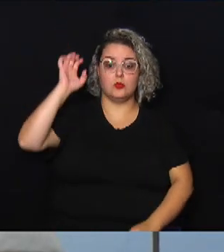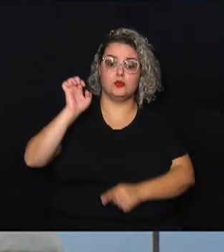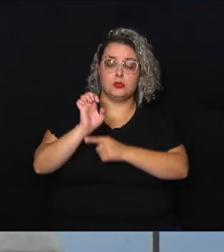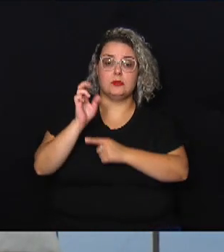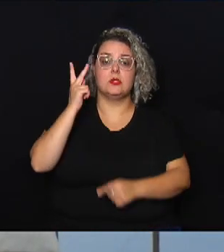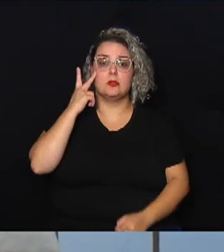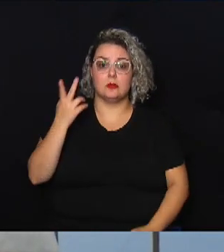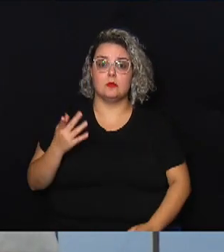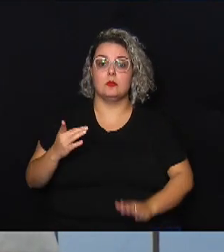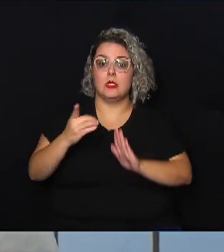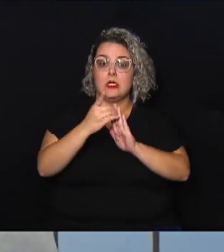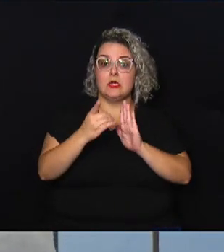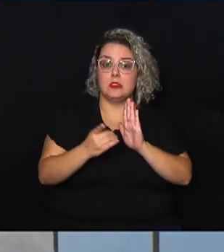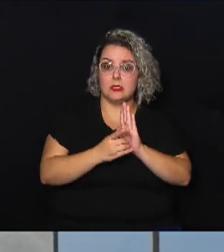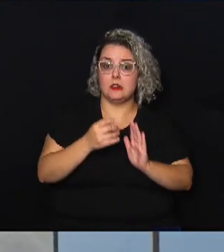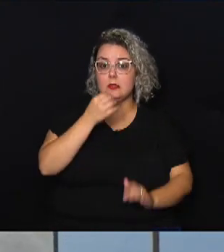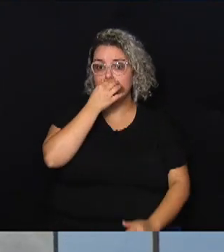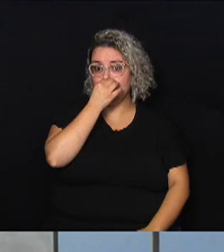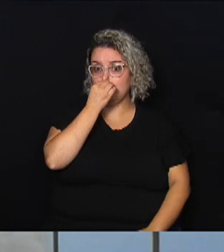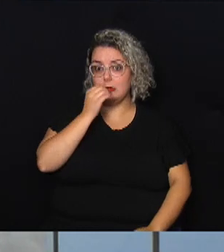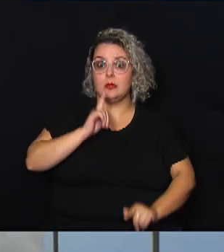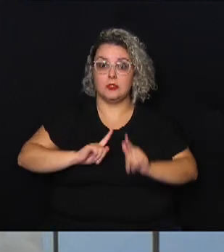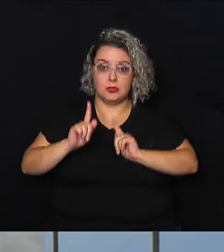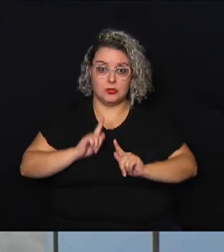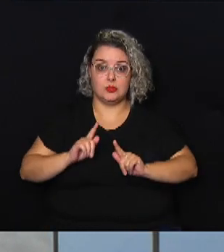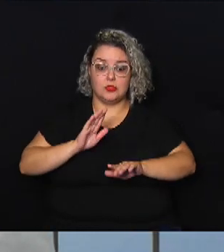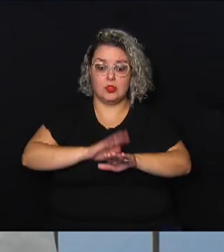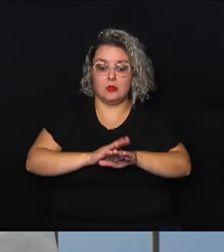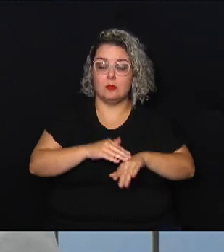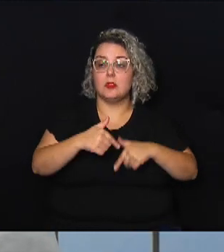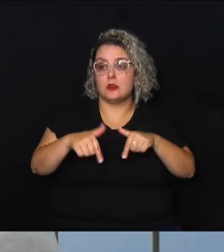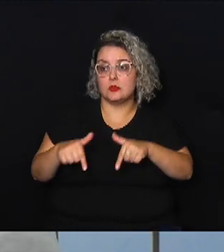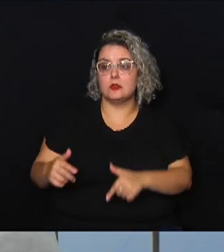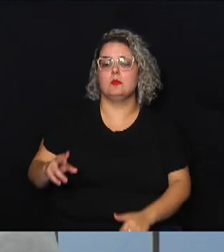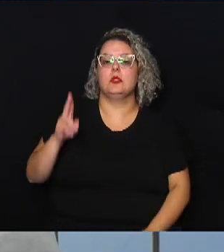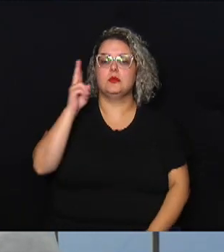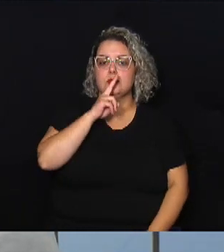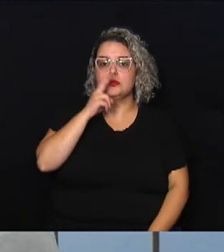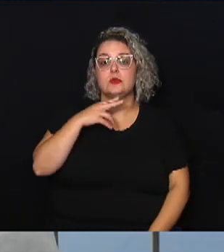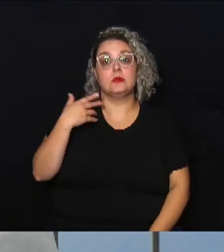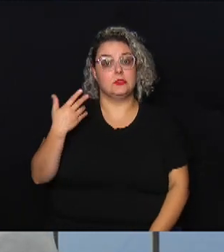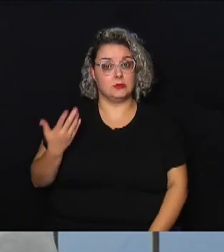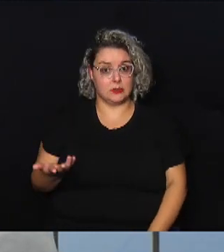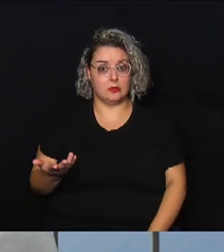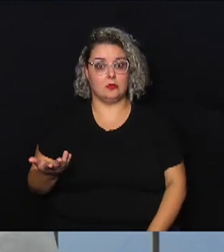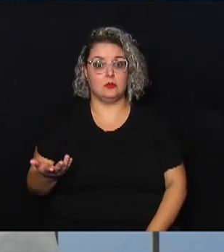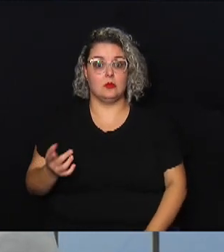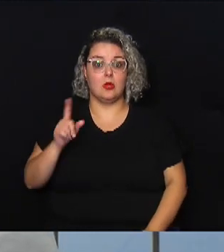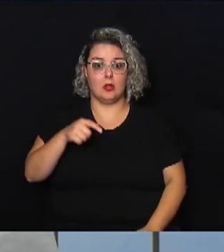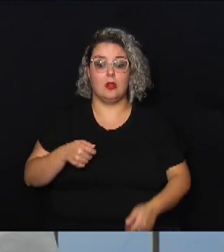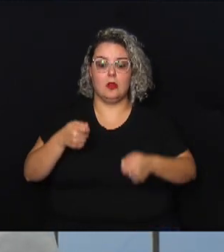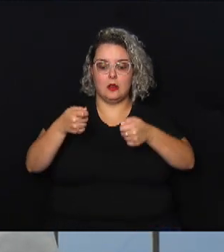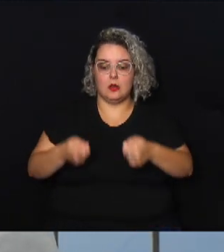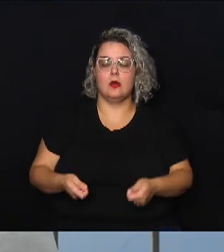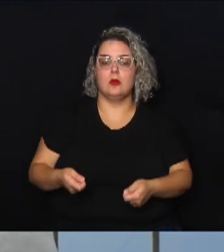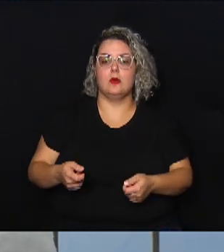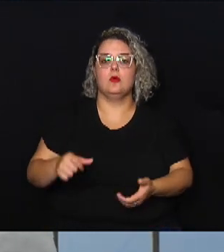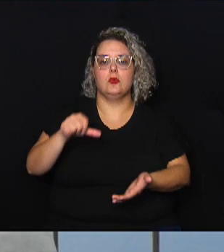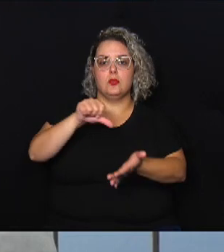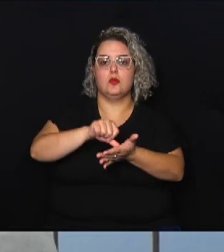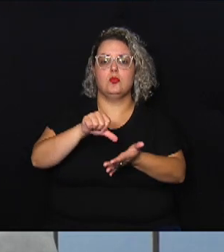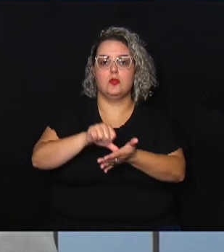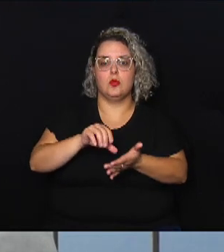pelo decreto ele é quem gerencia a parte operacional da emergência então é estabelecido ali um posto de comando né